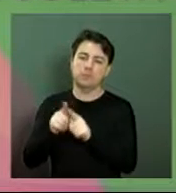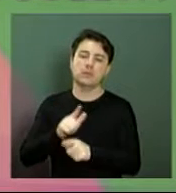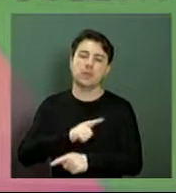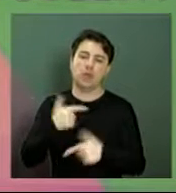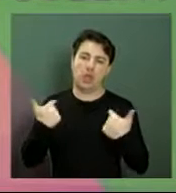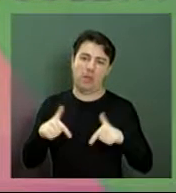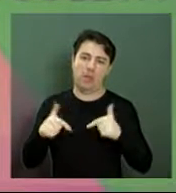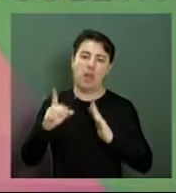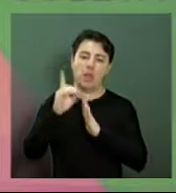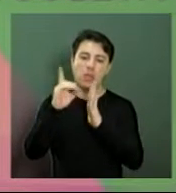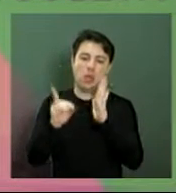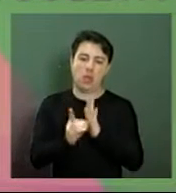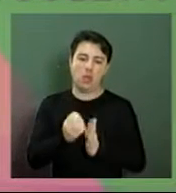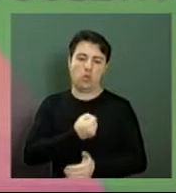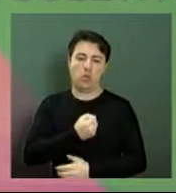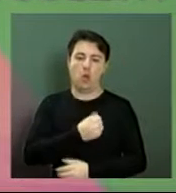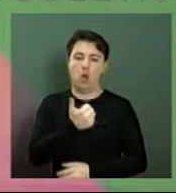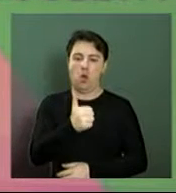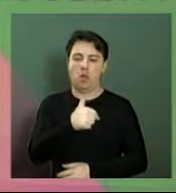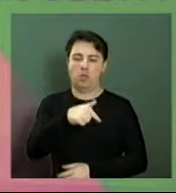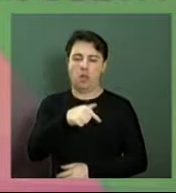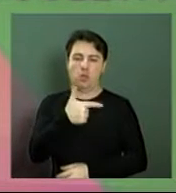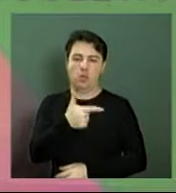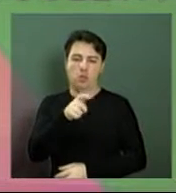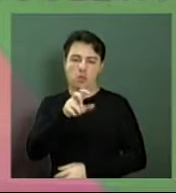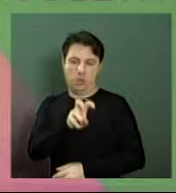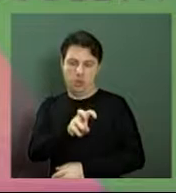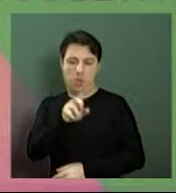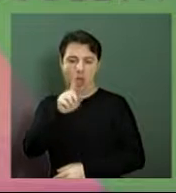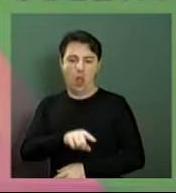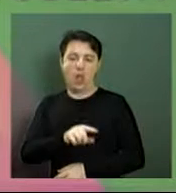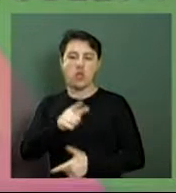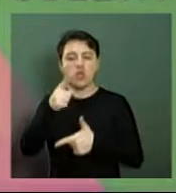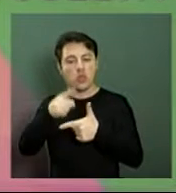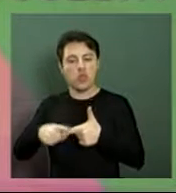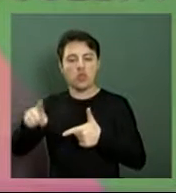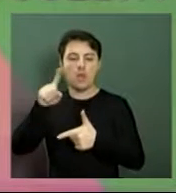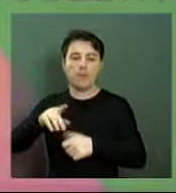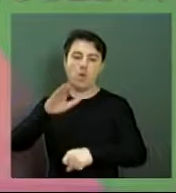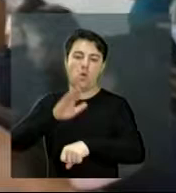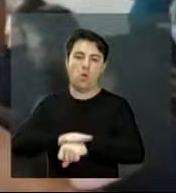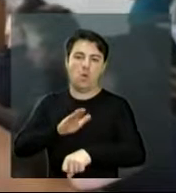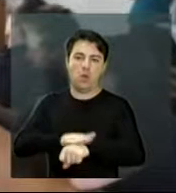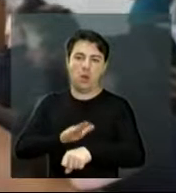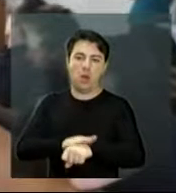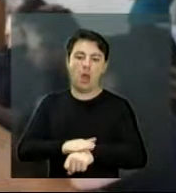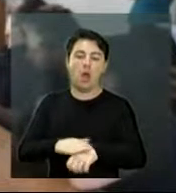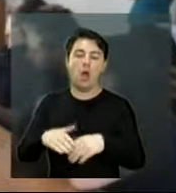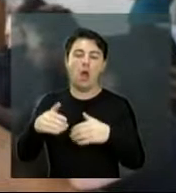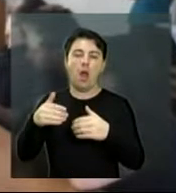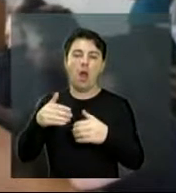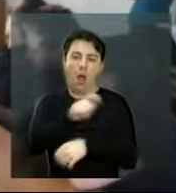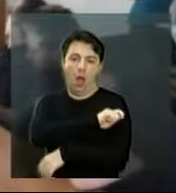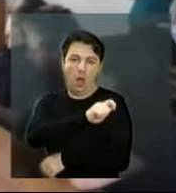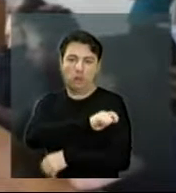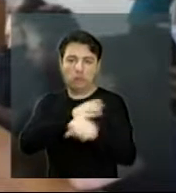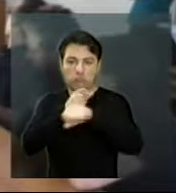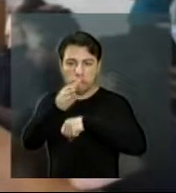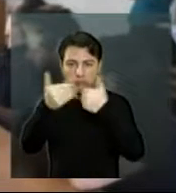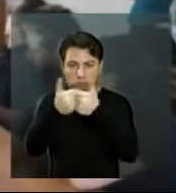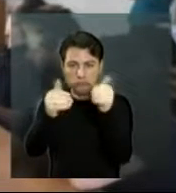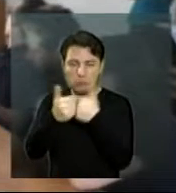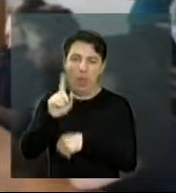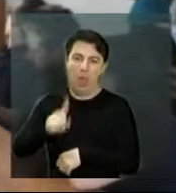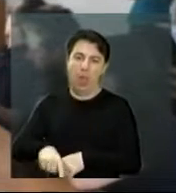Também trabalhamos pelo decreto da flexibilização do horário do passe de estudante no transporte coletivo, foi um